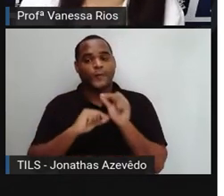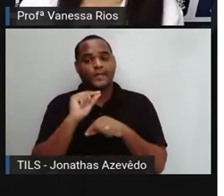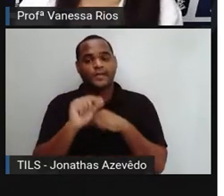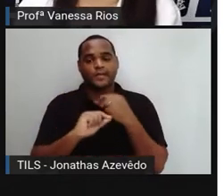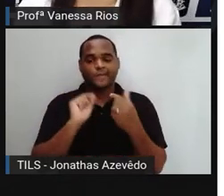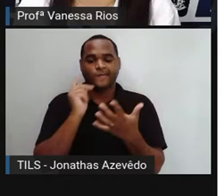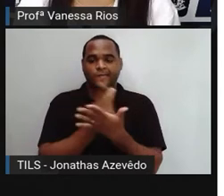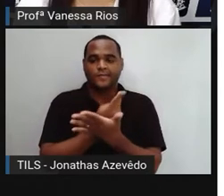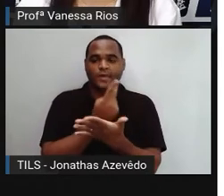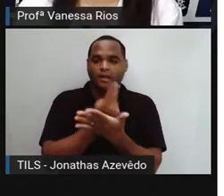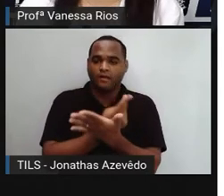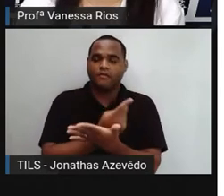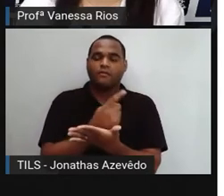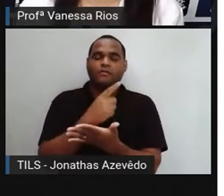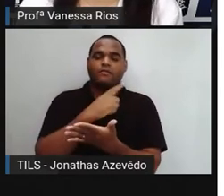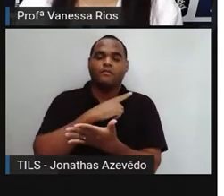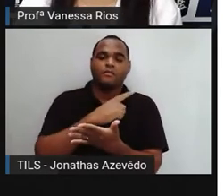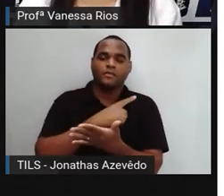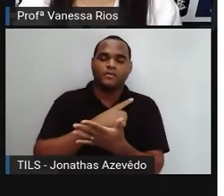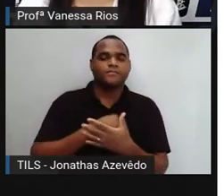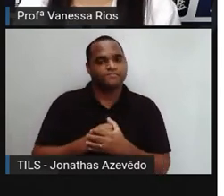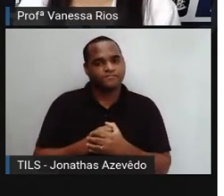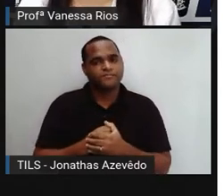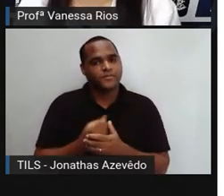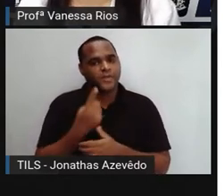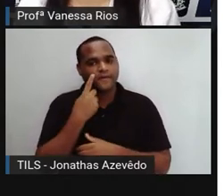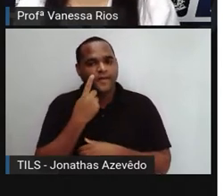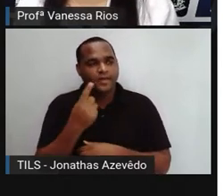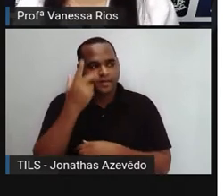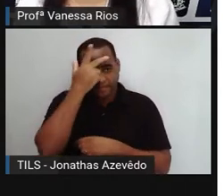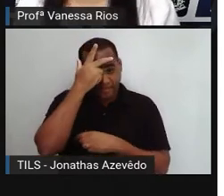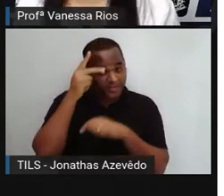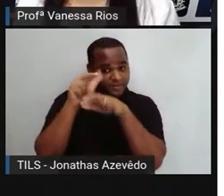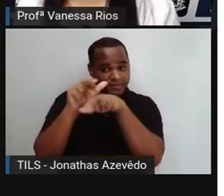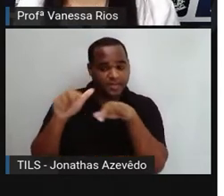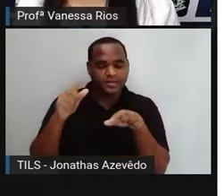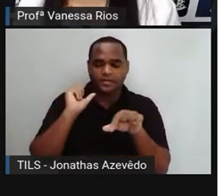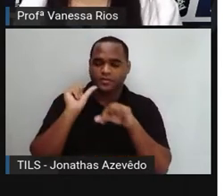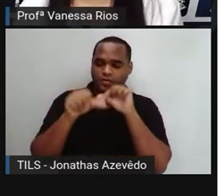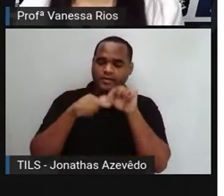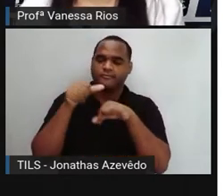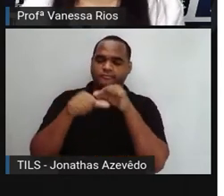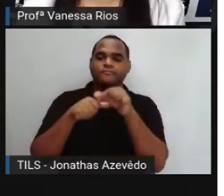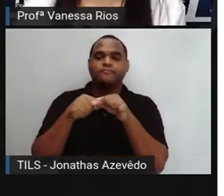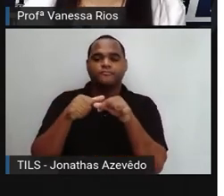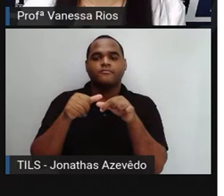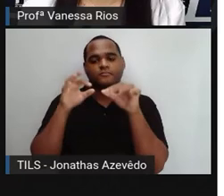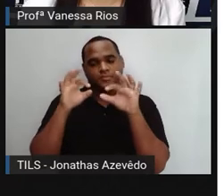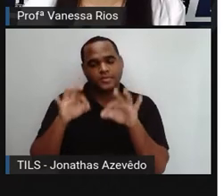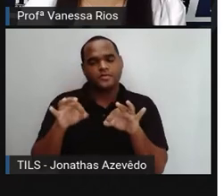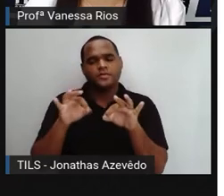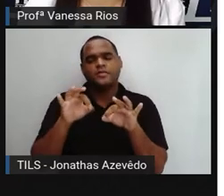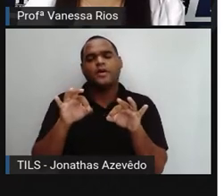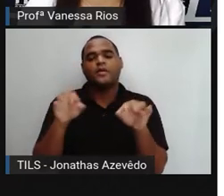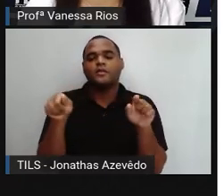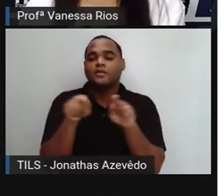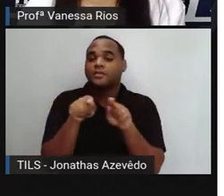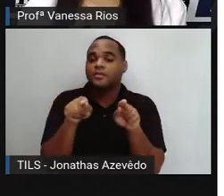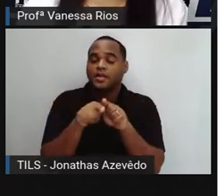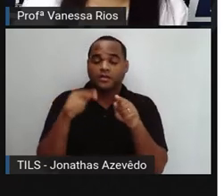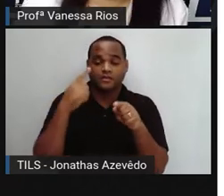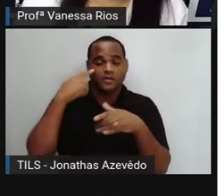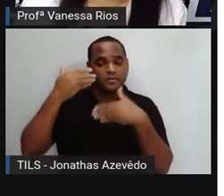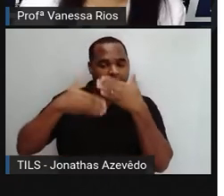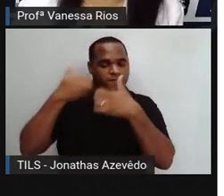considera errado, que a gente percebe que o comportamento das pessoas vão mudando. E as fotografias podem nos trazer